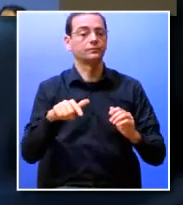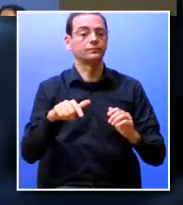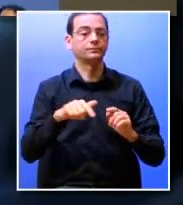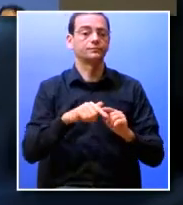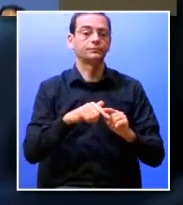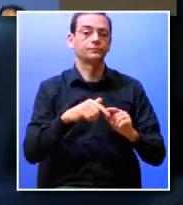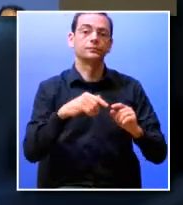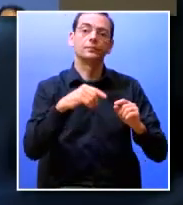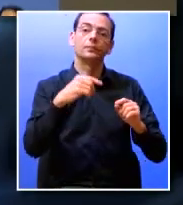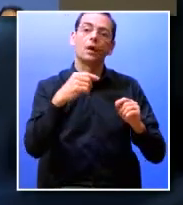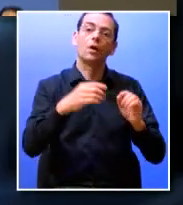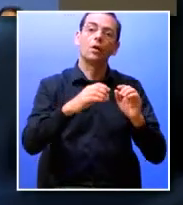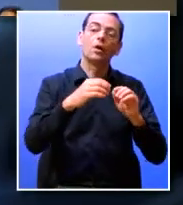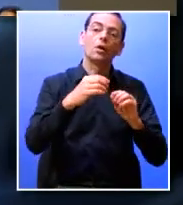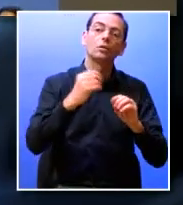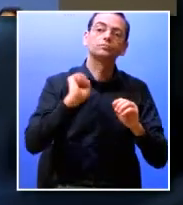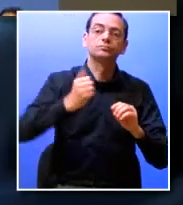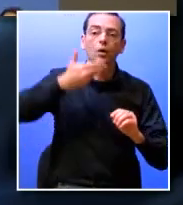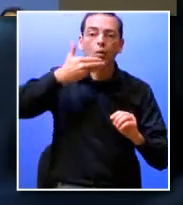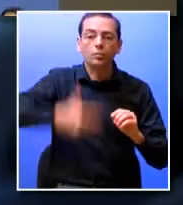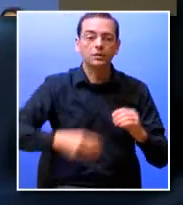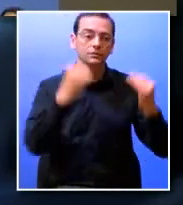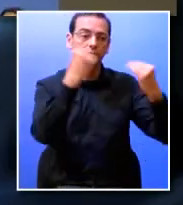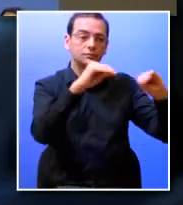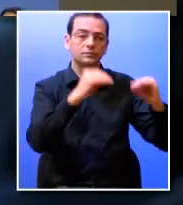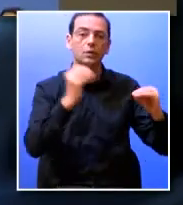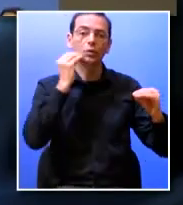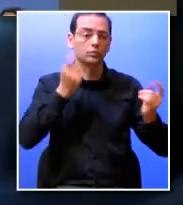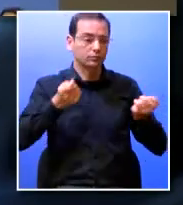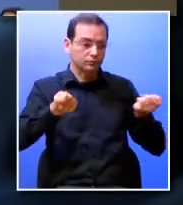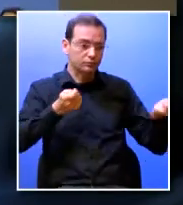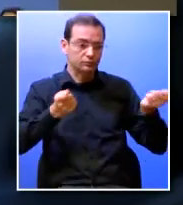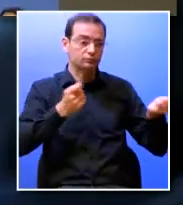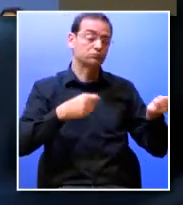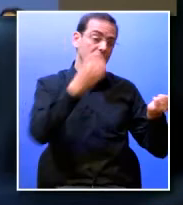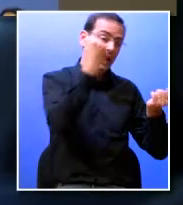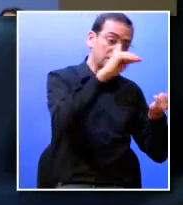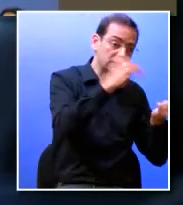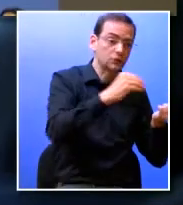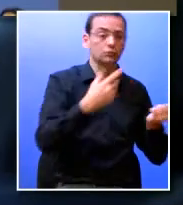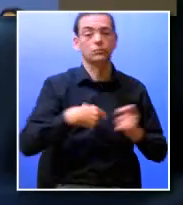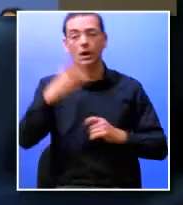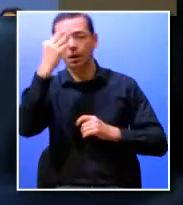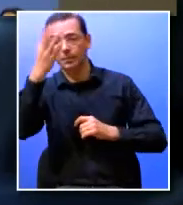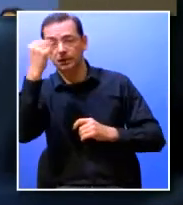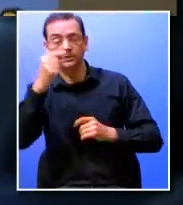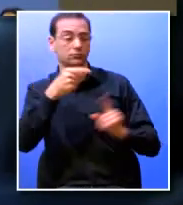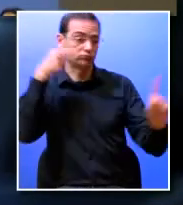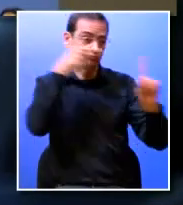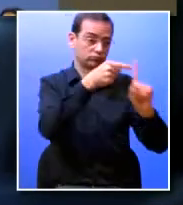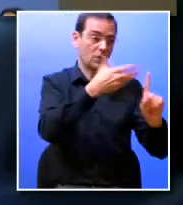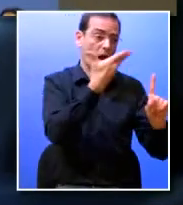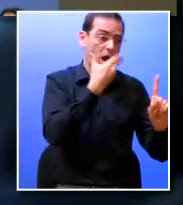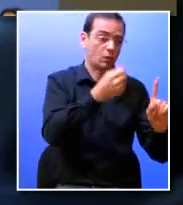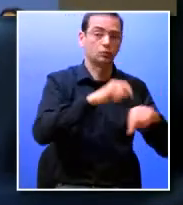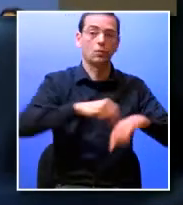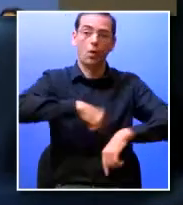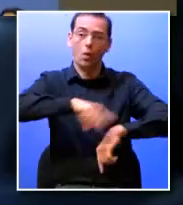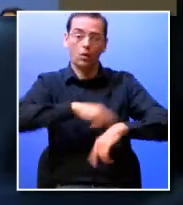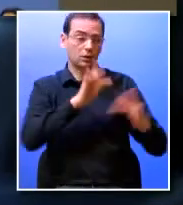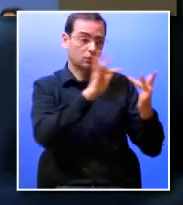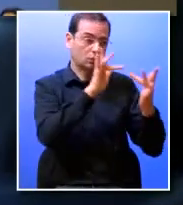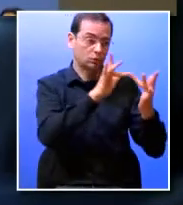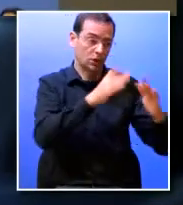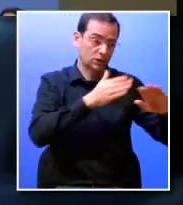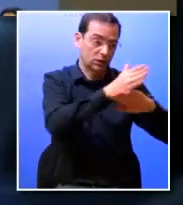competências tem que ser mediado e moderado pelo processo de ensino-aprendizagem ao ser centrado no aluno ter horas de contato direto e